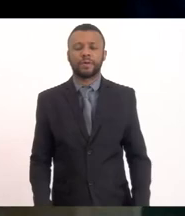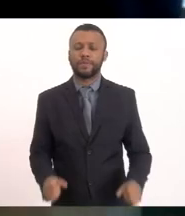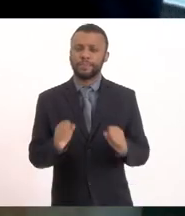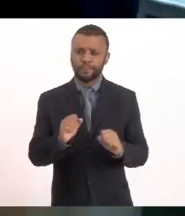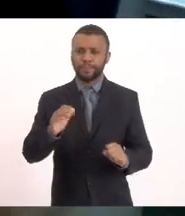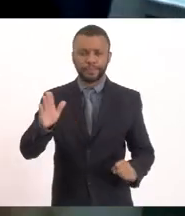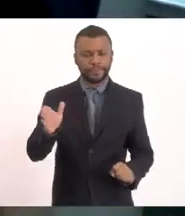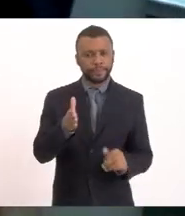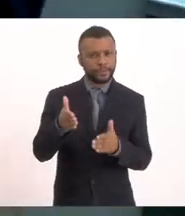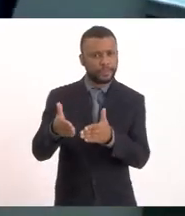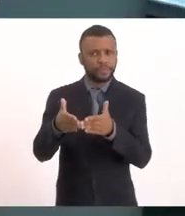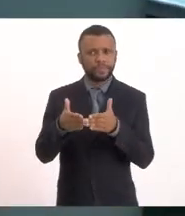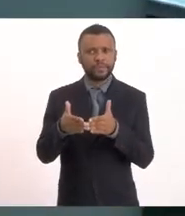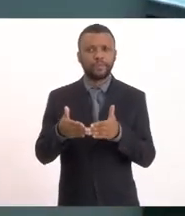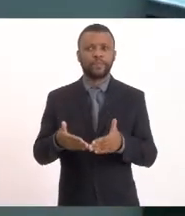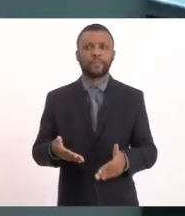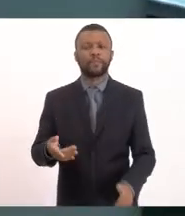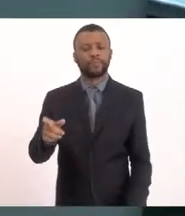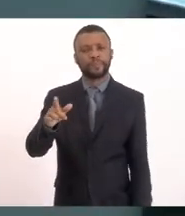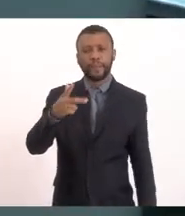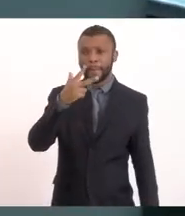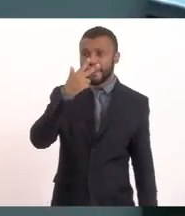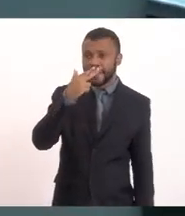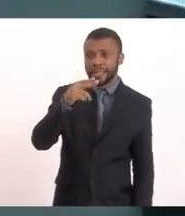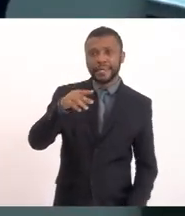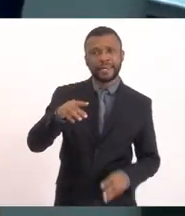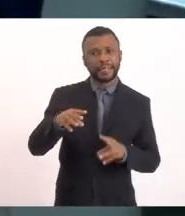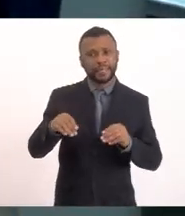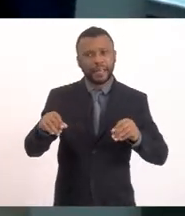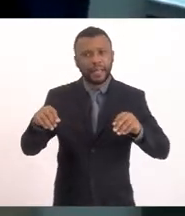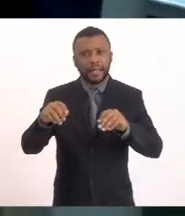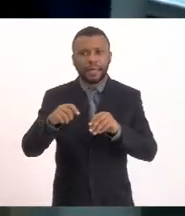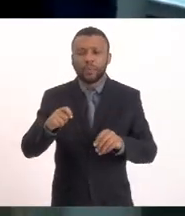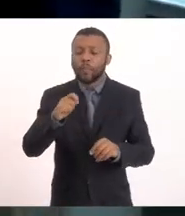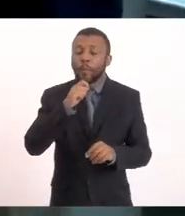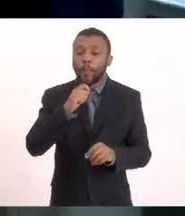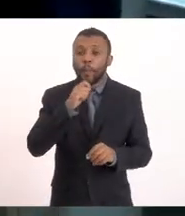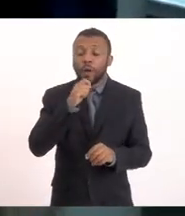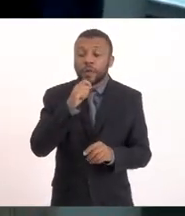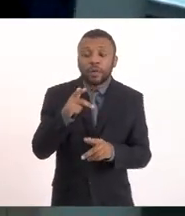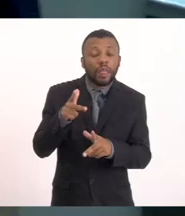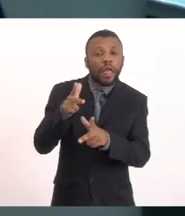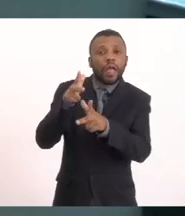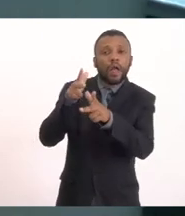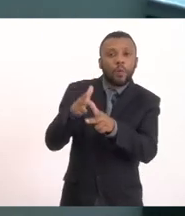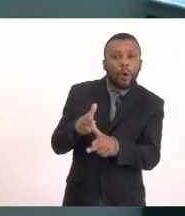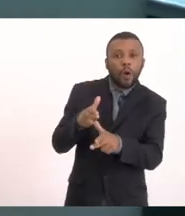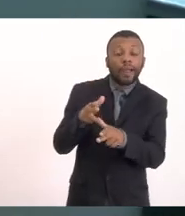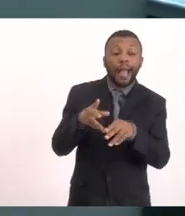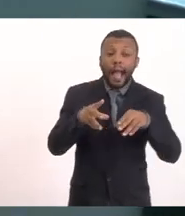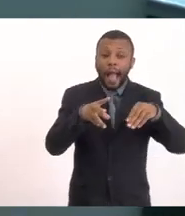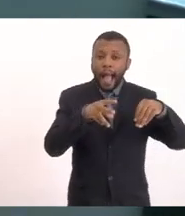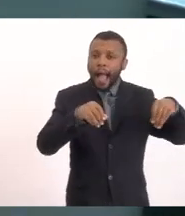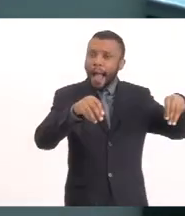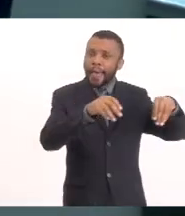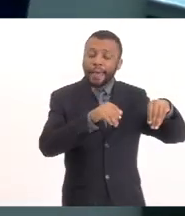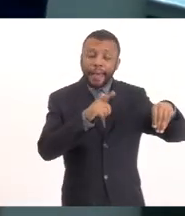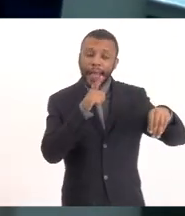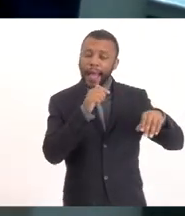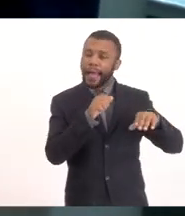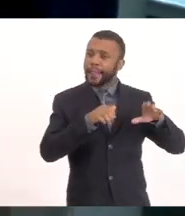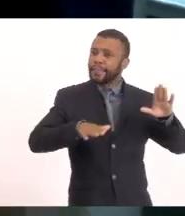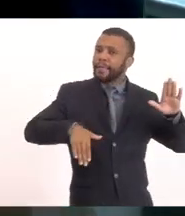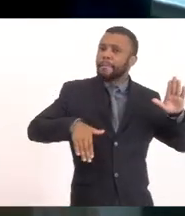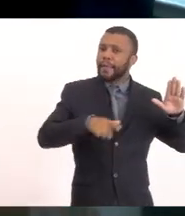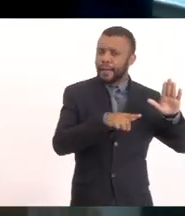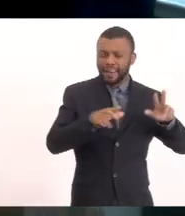Esse engenho aqui Que parece que Essa areia Não tem a mesma procedência Da areia Que está Depositada na praia